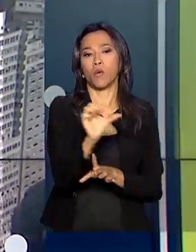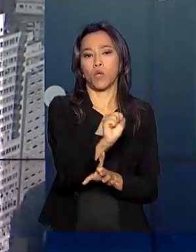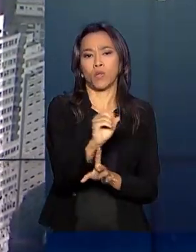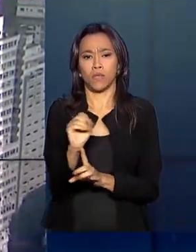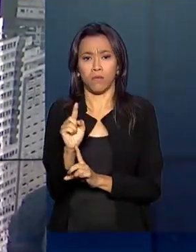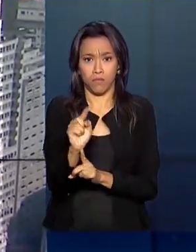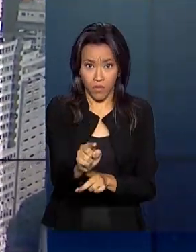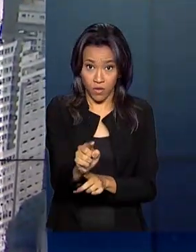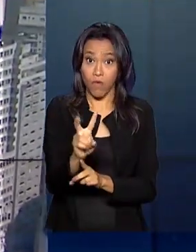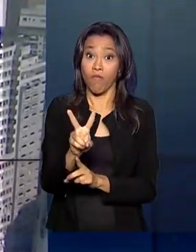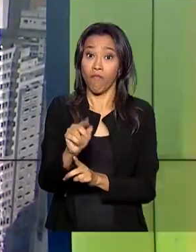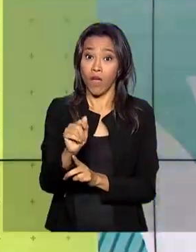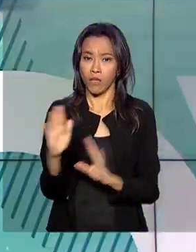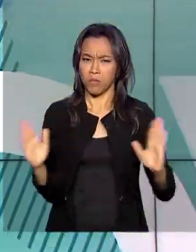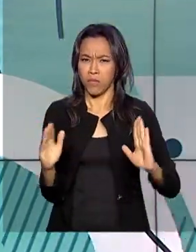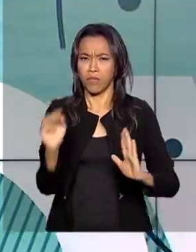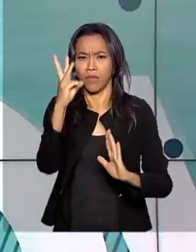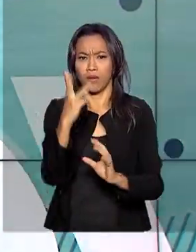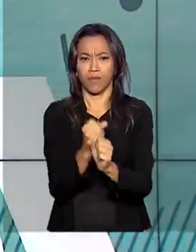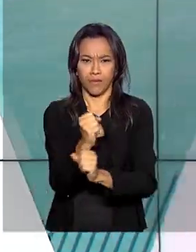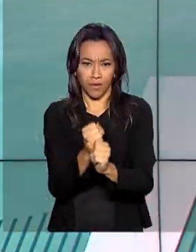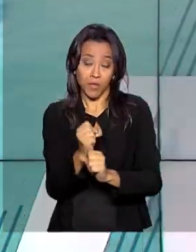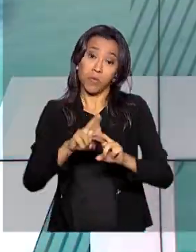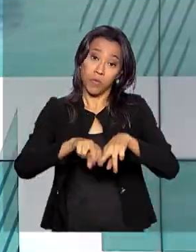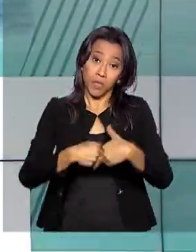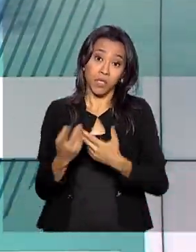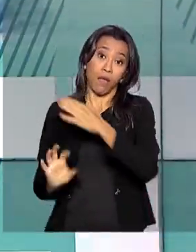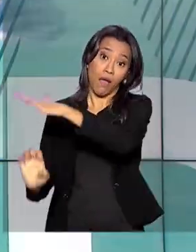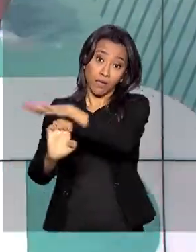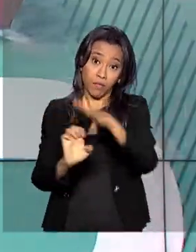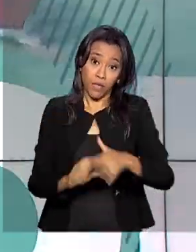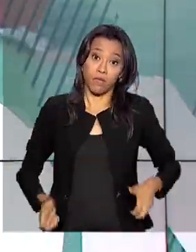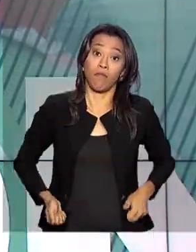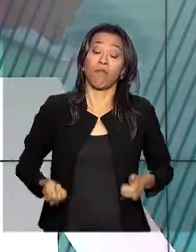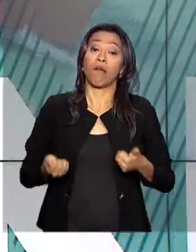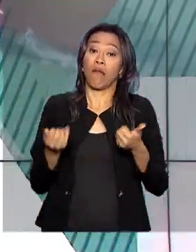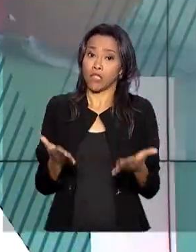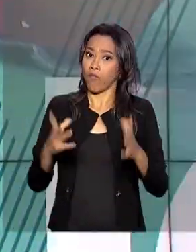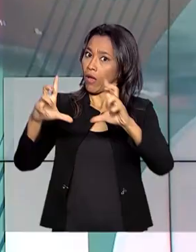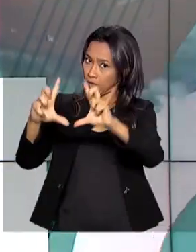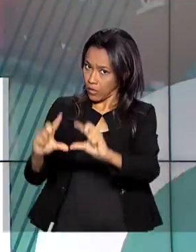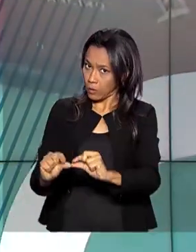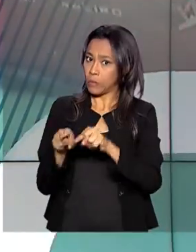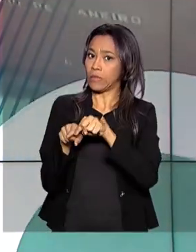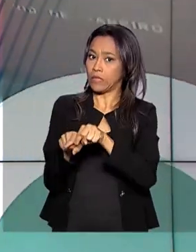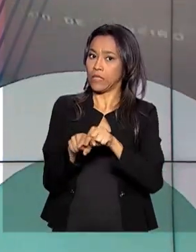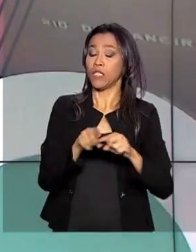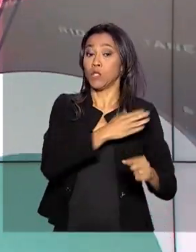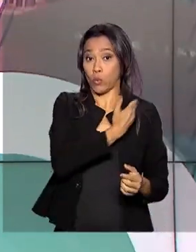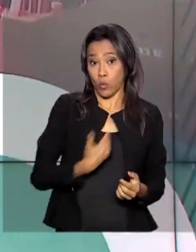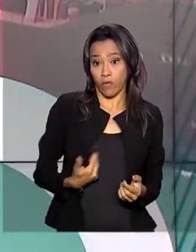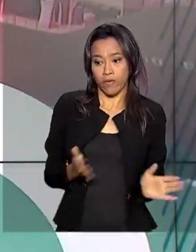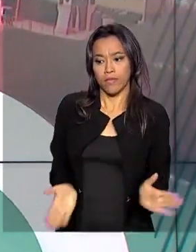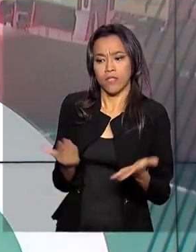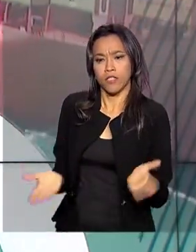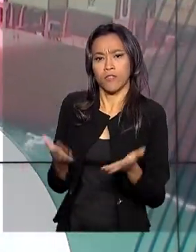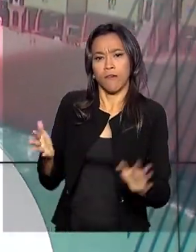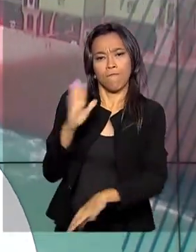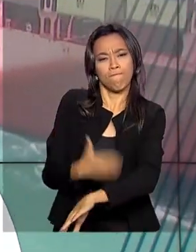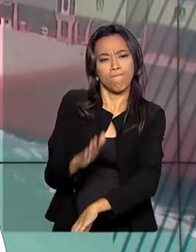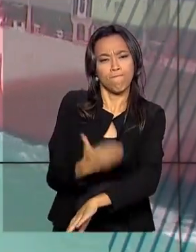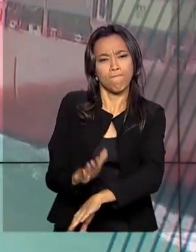três anos. Para isso, os custos dos empregadores vão ser reduzidos e o governo vai incentivar a qualificação